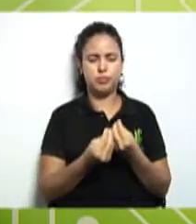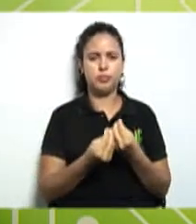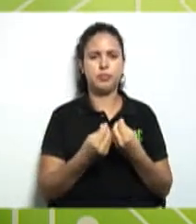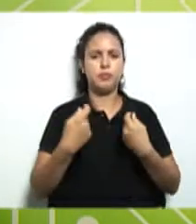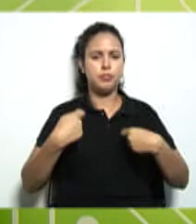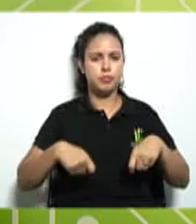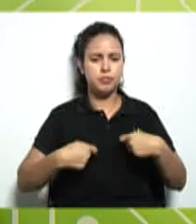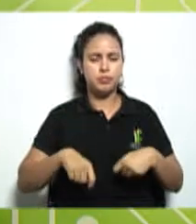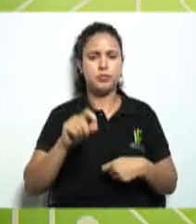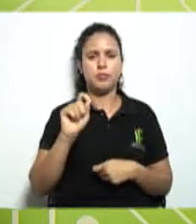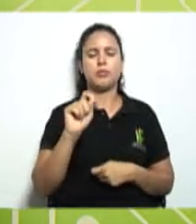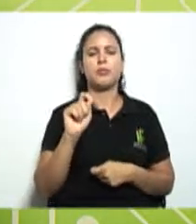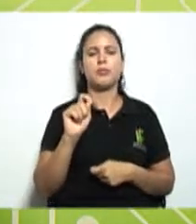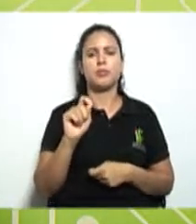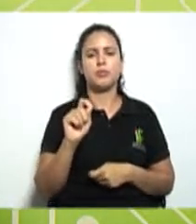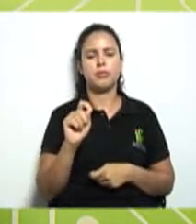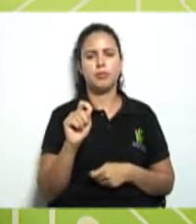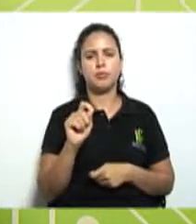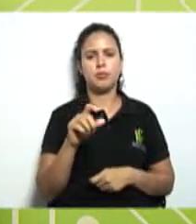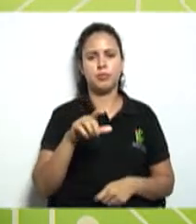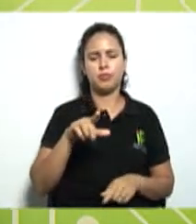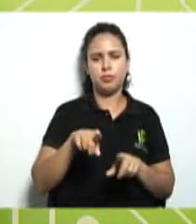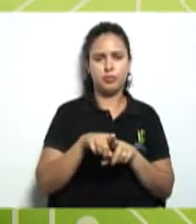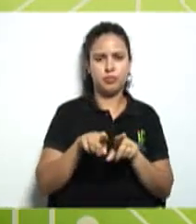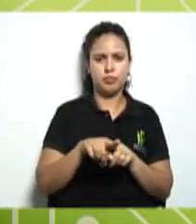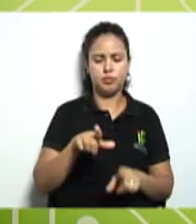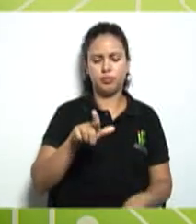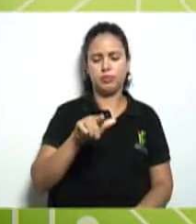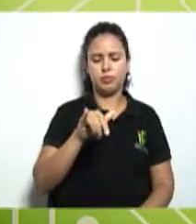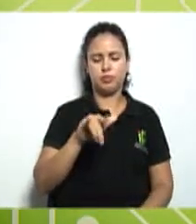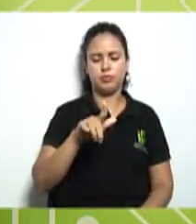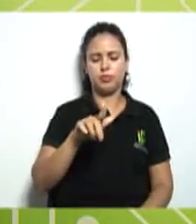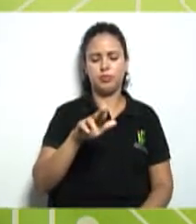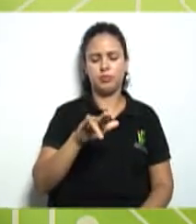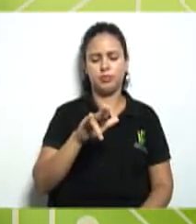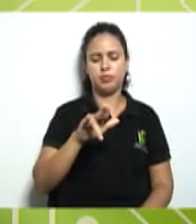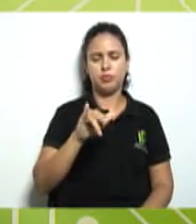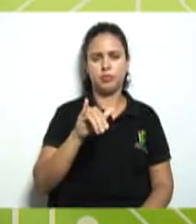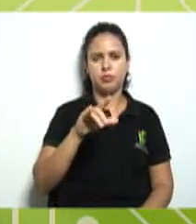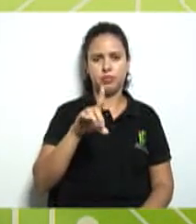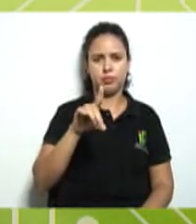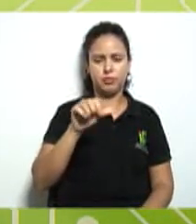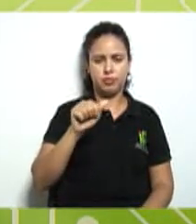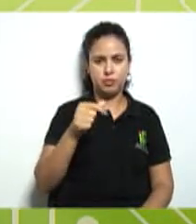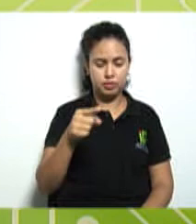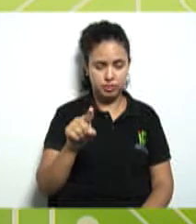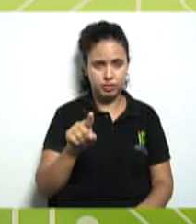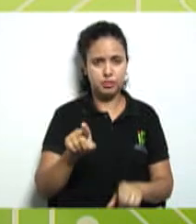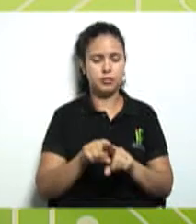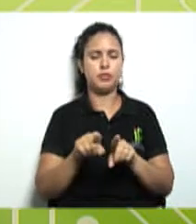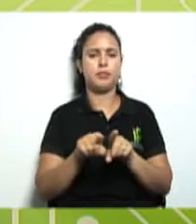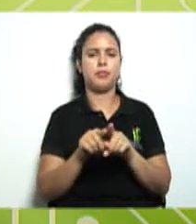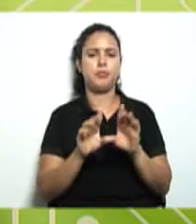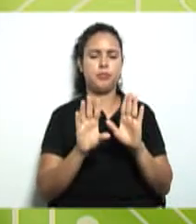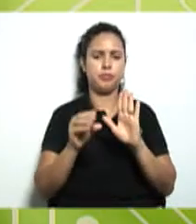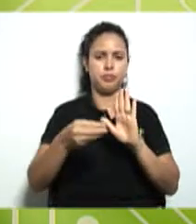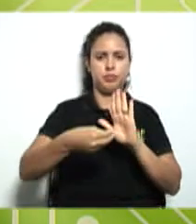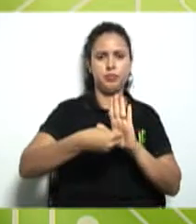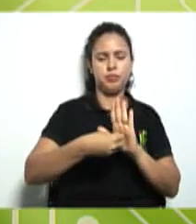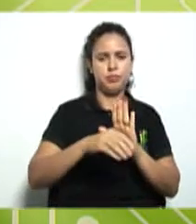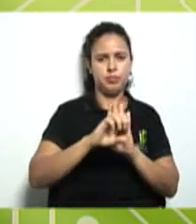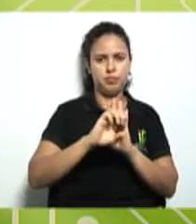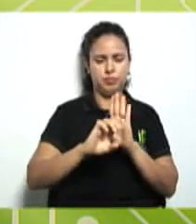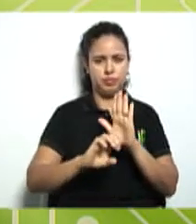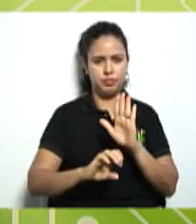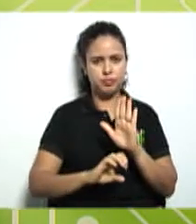deve ser feito e a liquidação como que vai ser feita a liquidação tudo isso também tem que estar previsto dentro